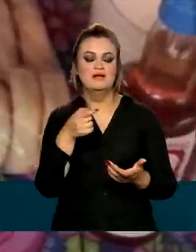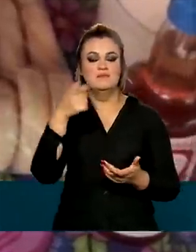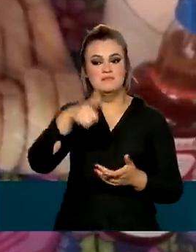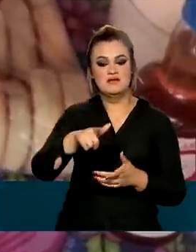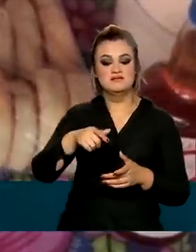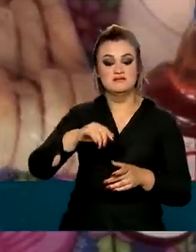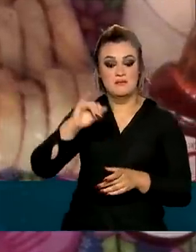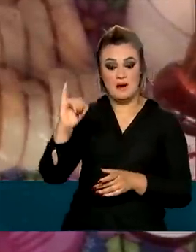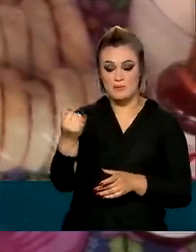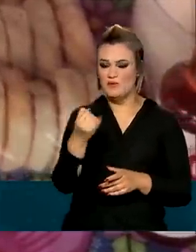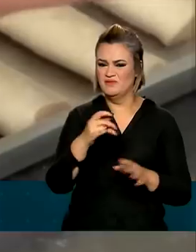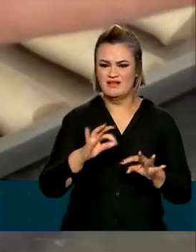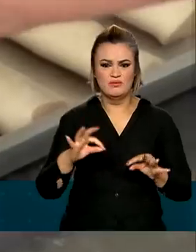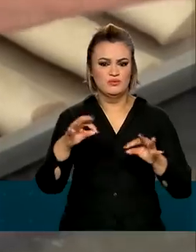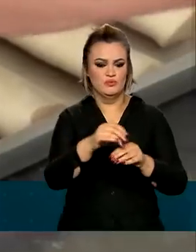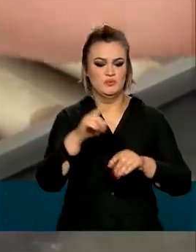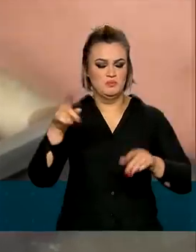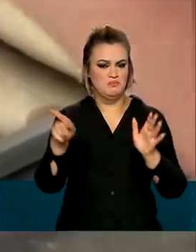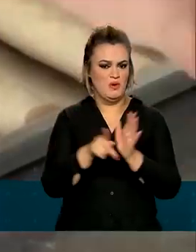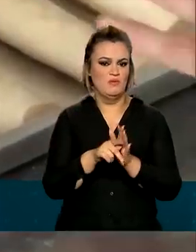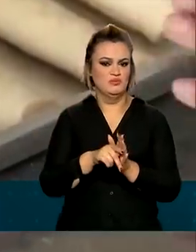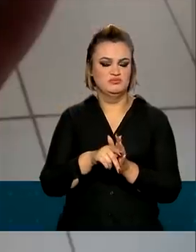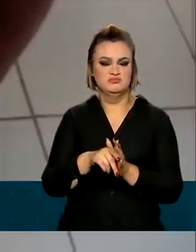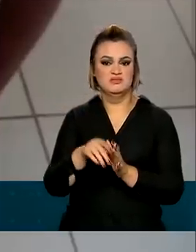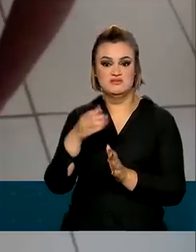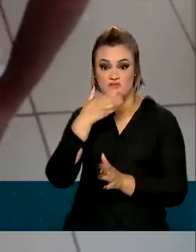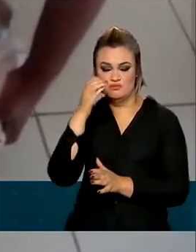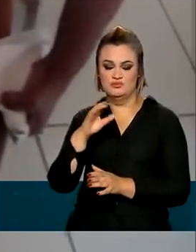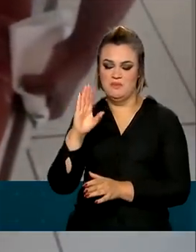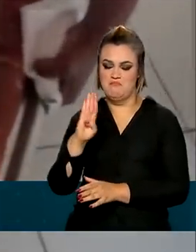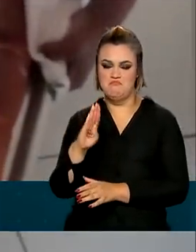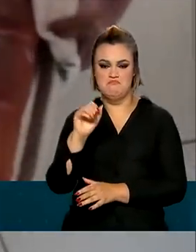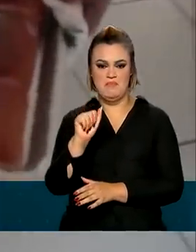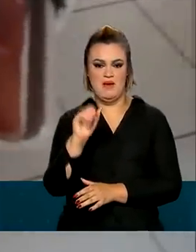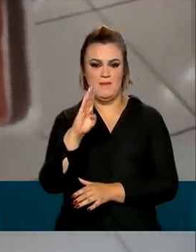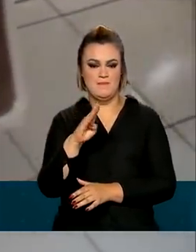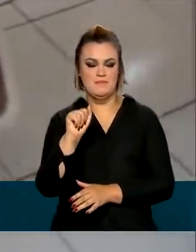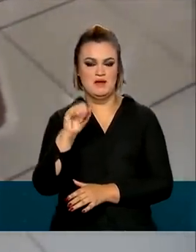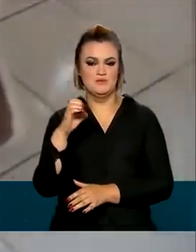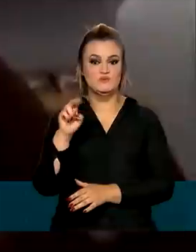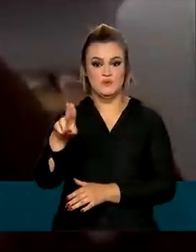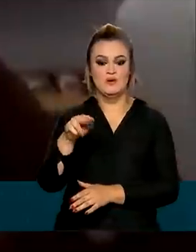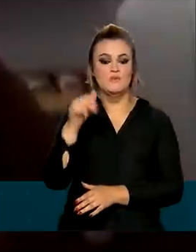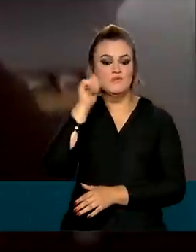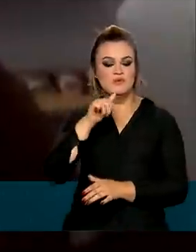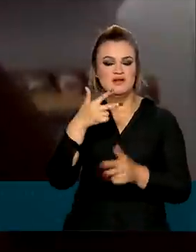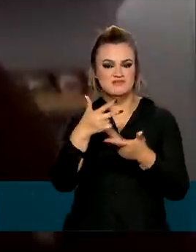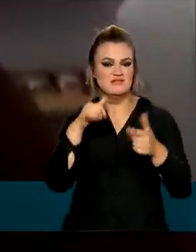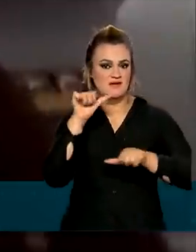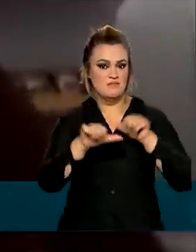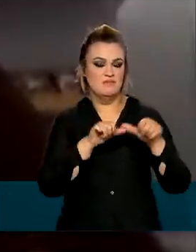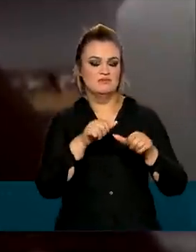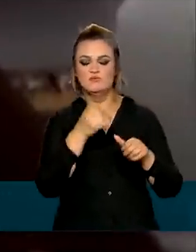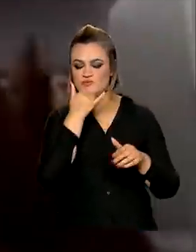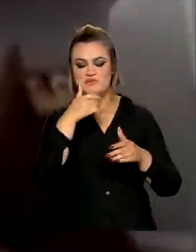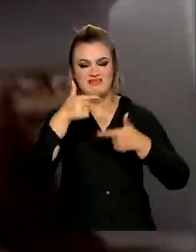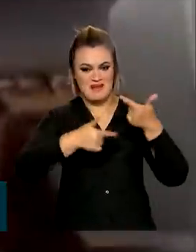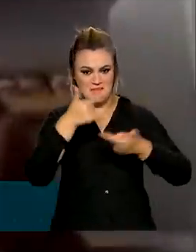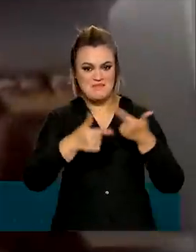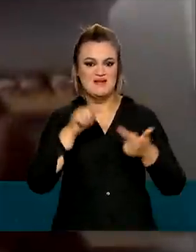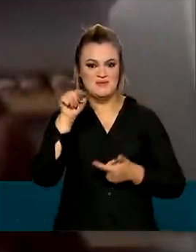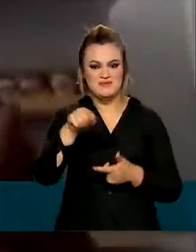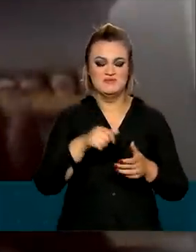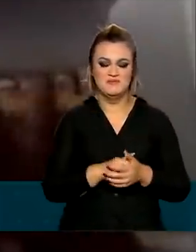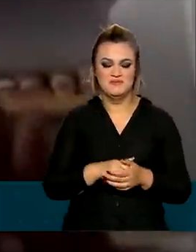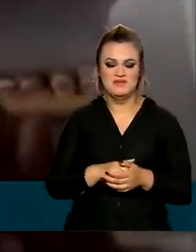extrativismo do babassu tem sido fonte de renda para milhares de mulheres brasileiras. A gente hoje já consegue tirar R$